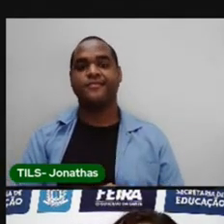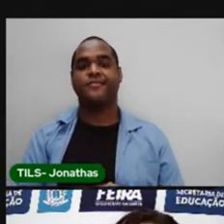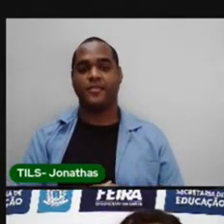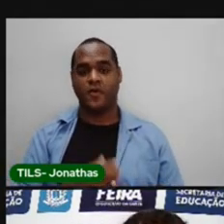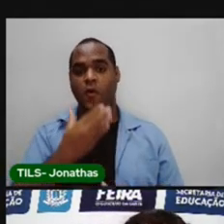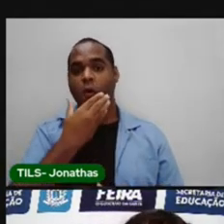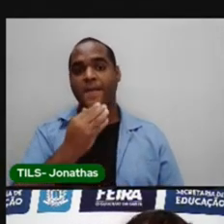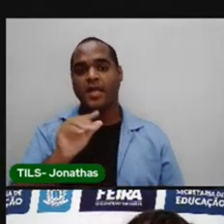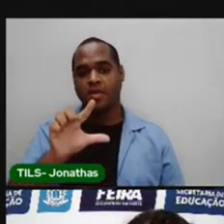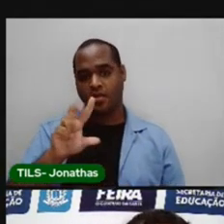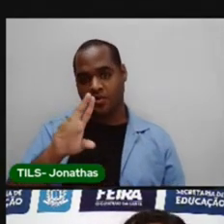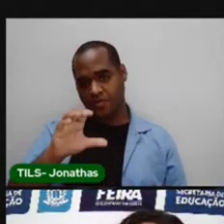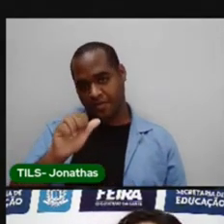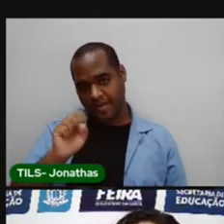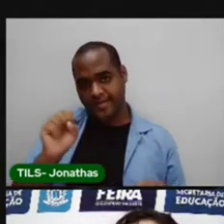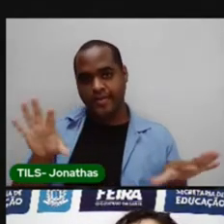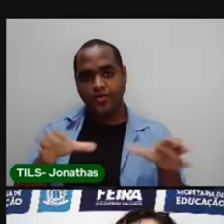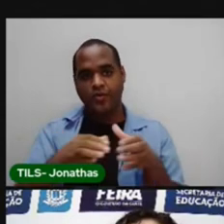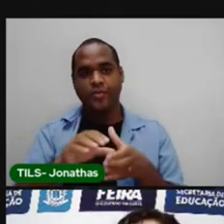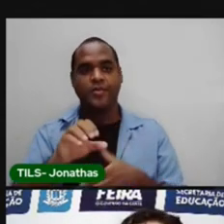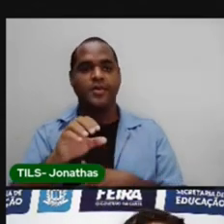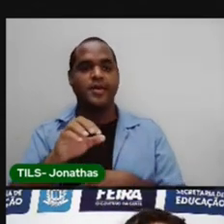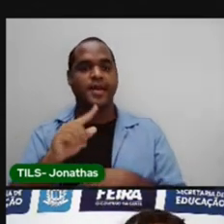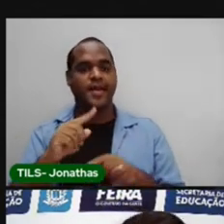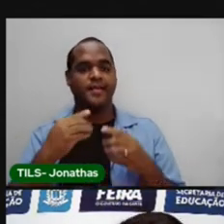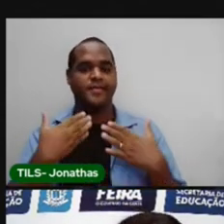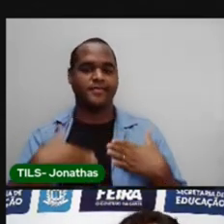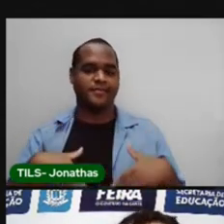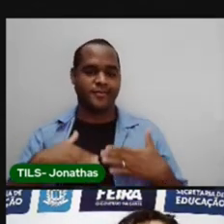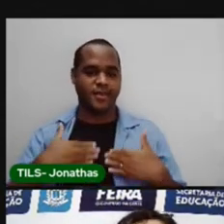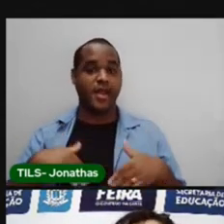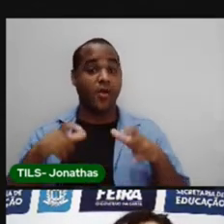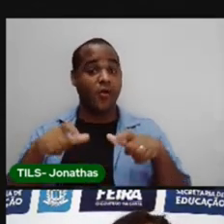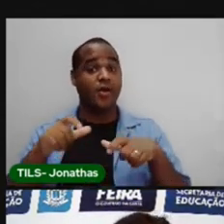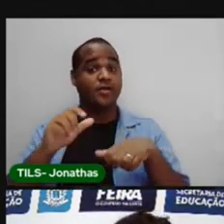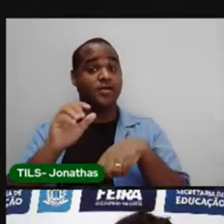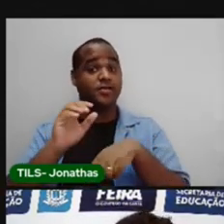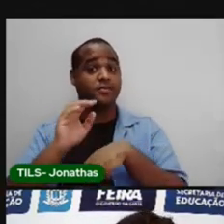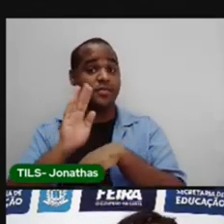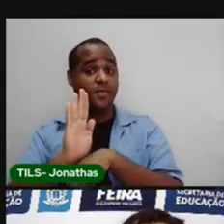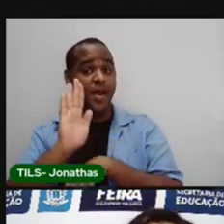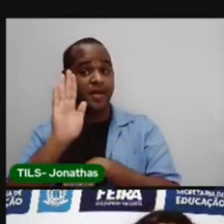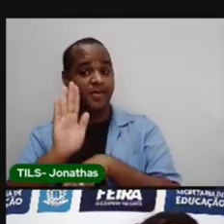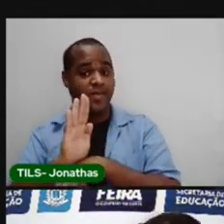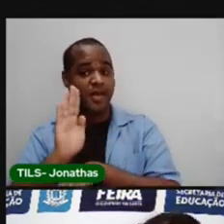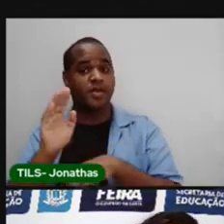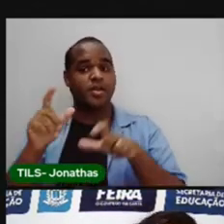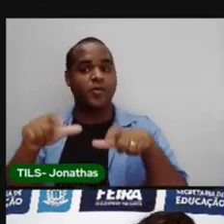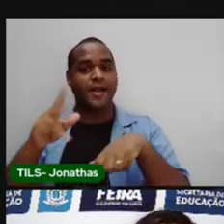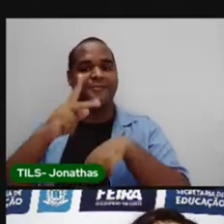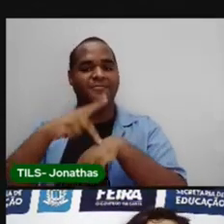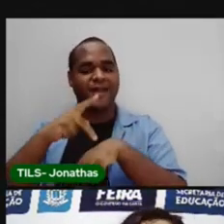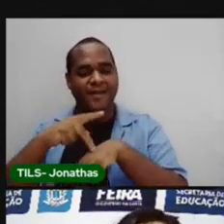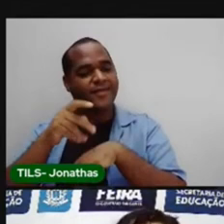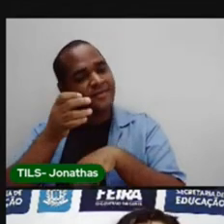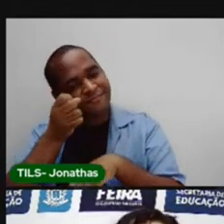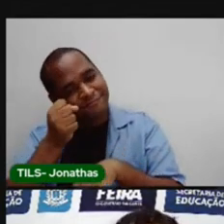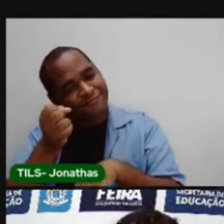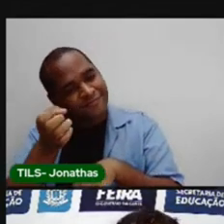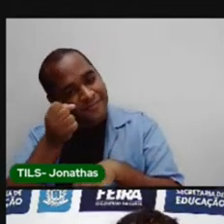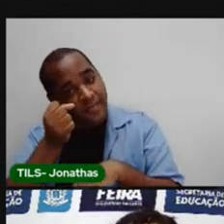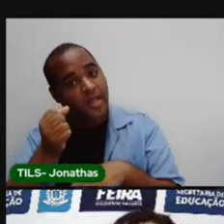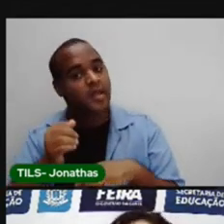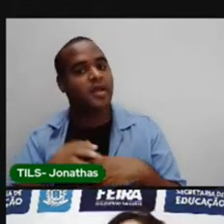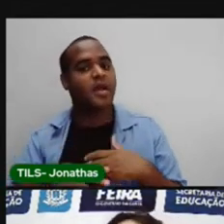Lucas e o seu bando descansavam no lugar que hoje é um bairro. É o bairro chamado Pedra